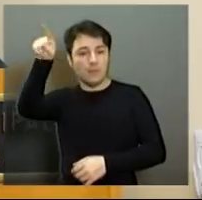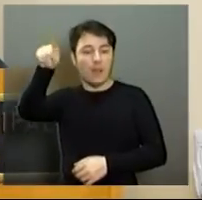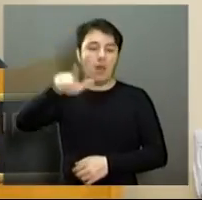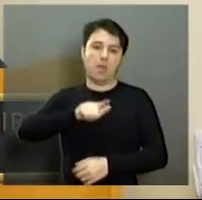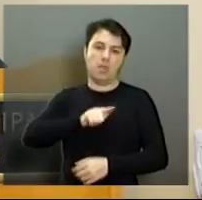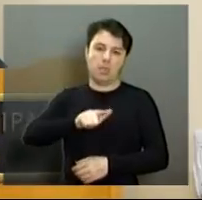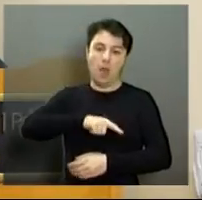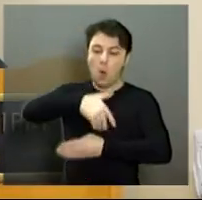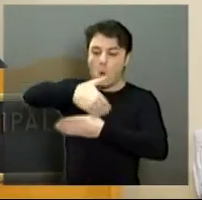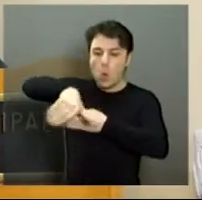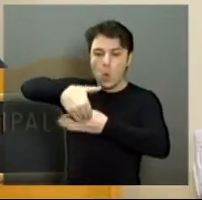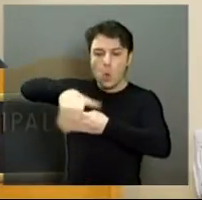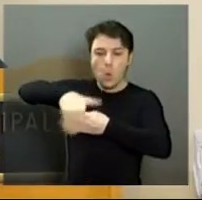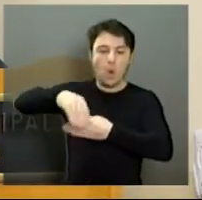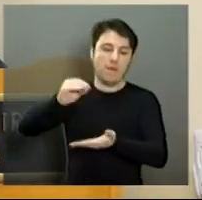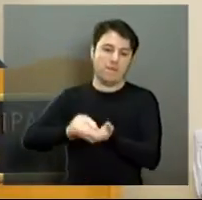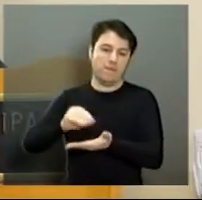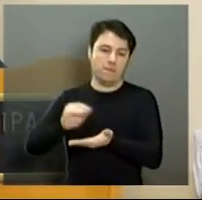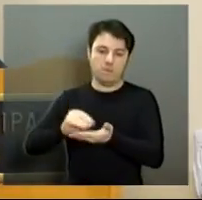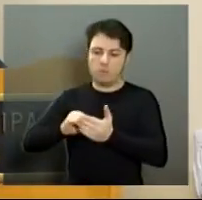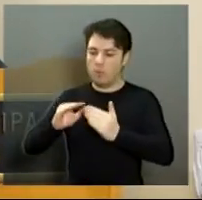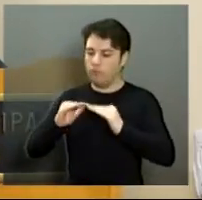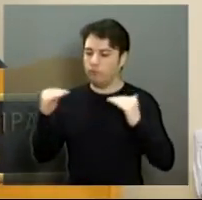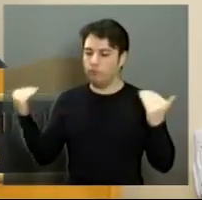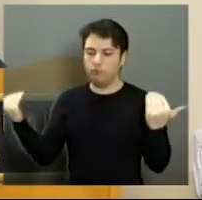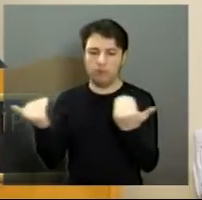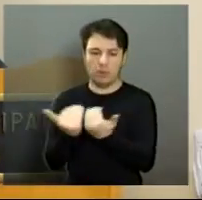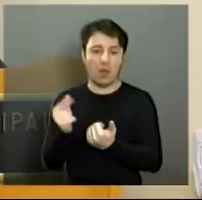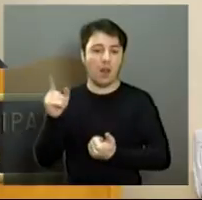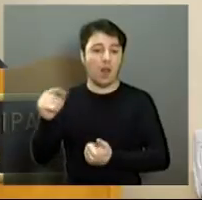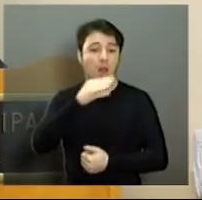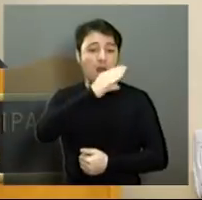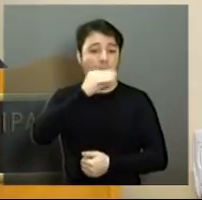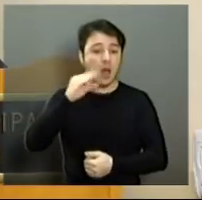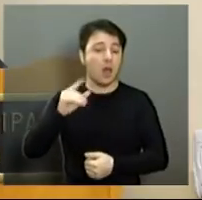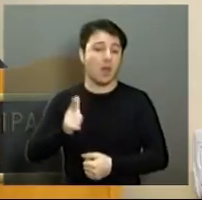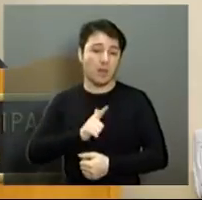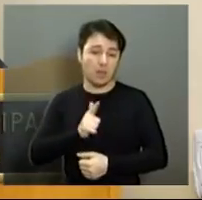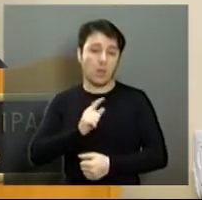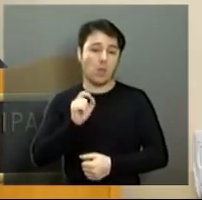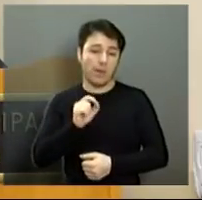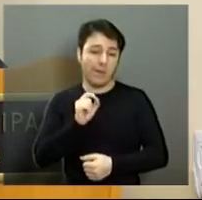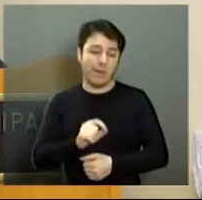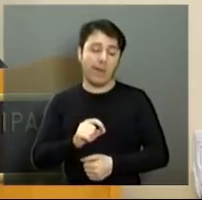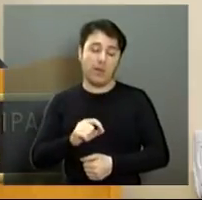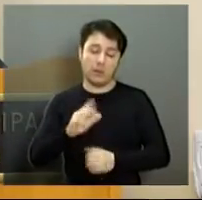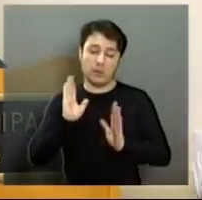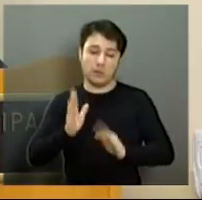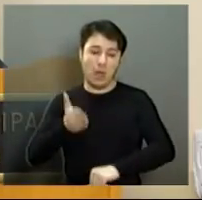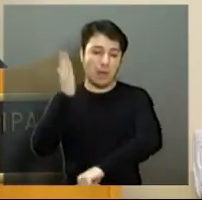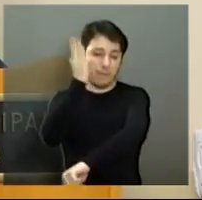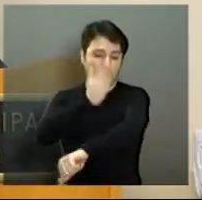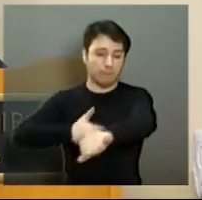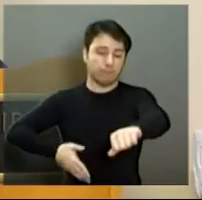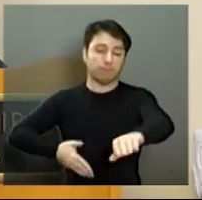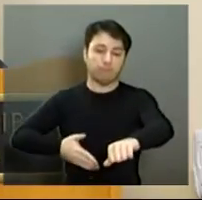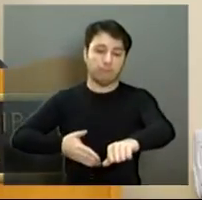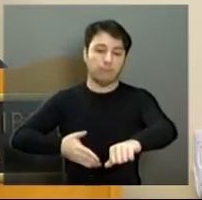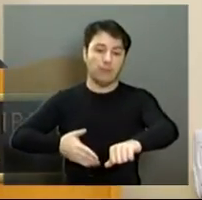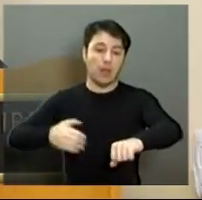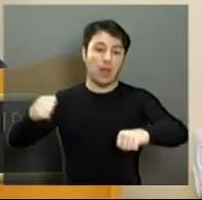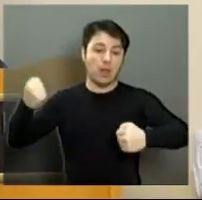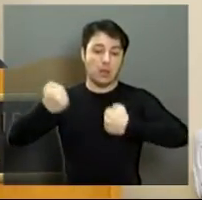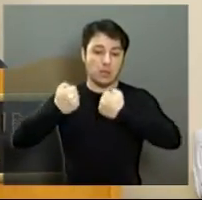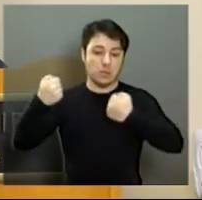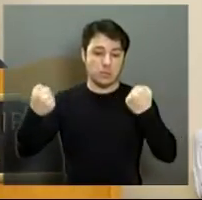a escola. Recentemente, uma adolescente sofreu um acidente grave no local. A jovem foi atropelada por